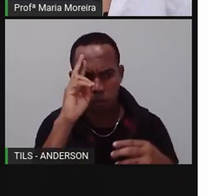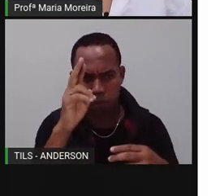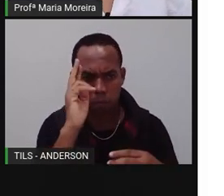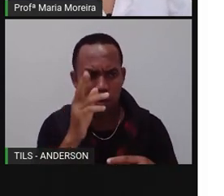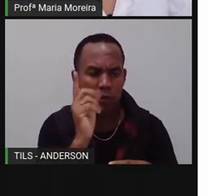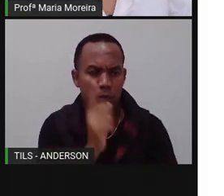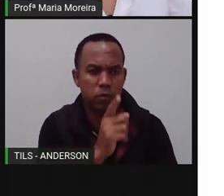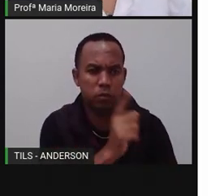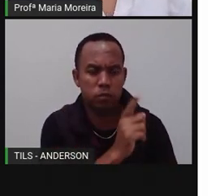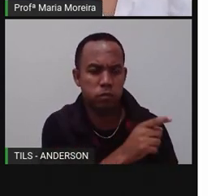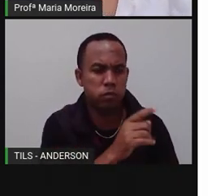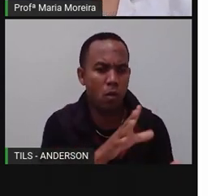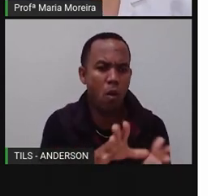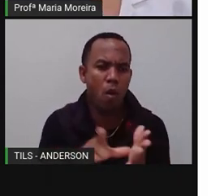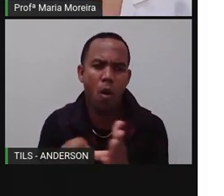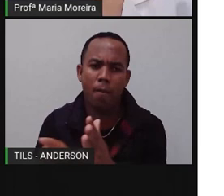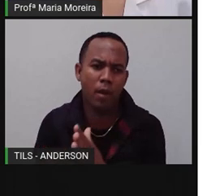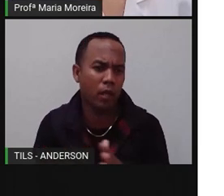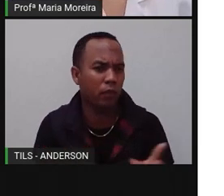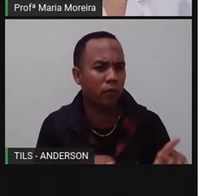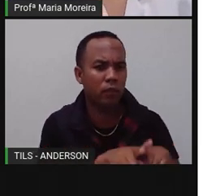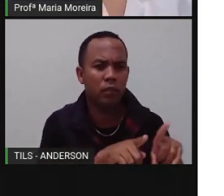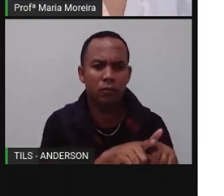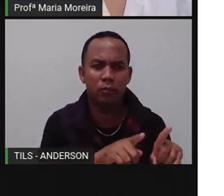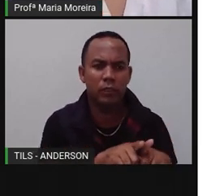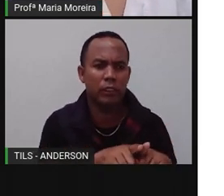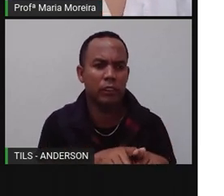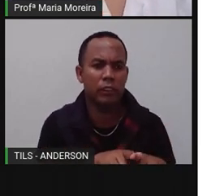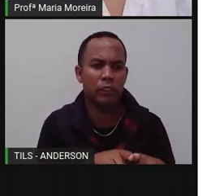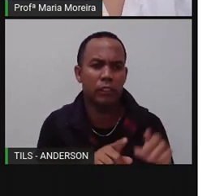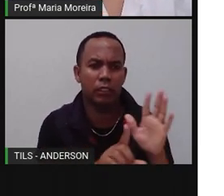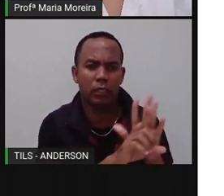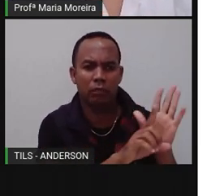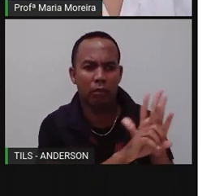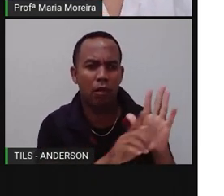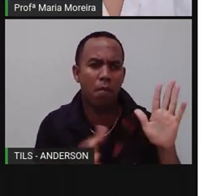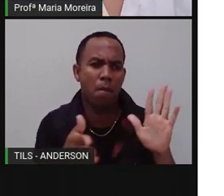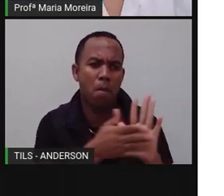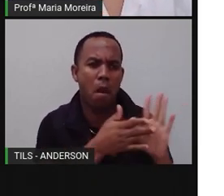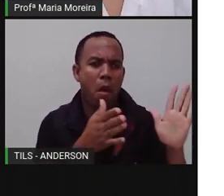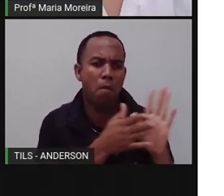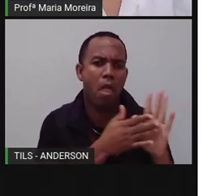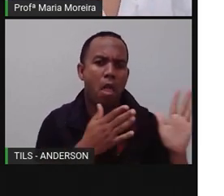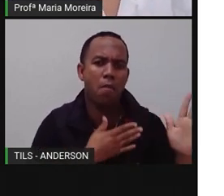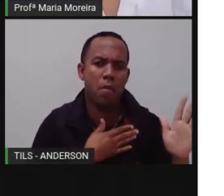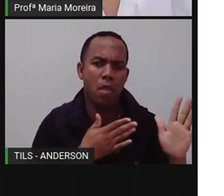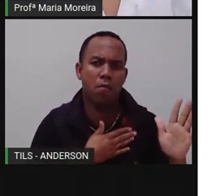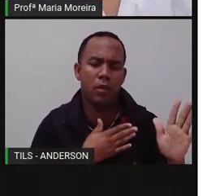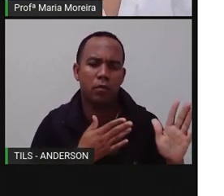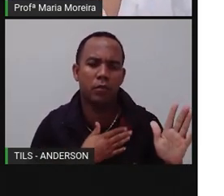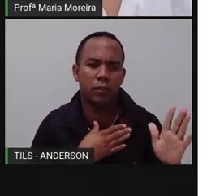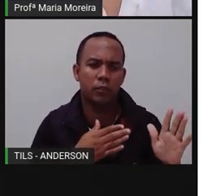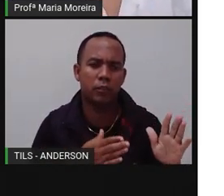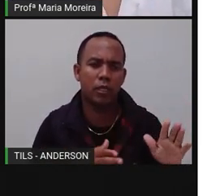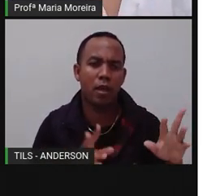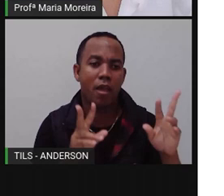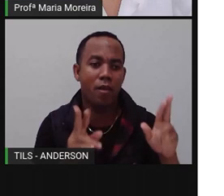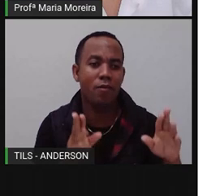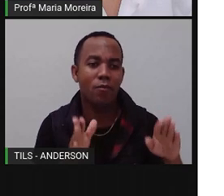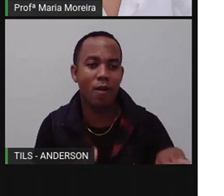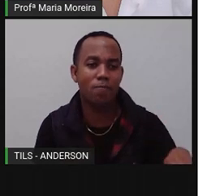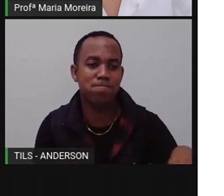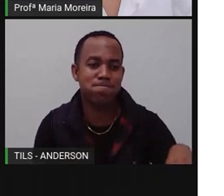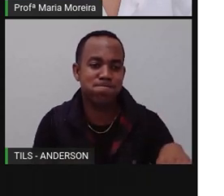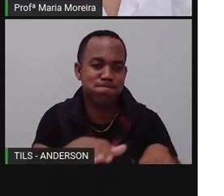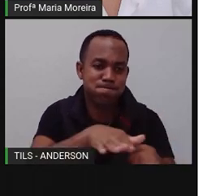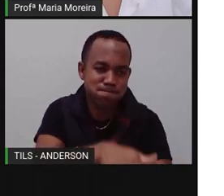E meio que surrupiando e dominar, né? É muito mais uma questão de dominar o